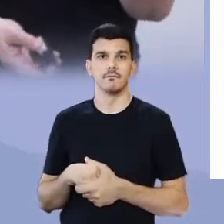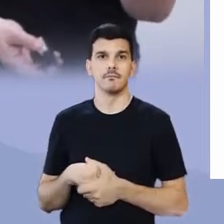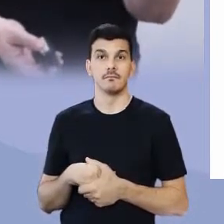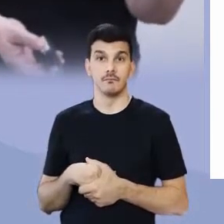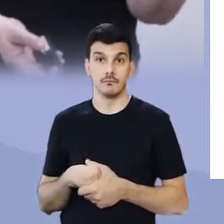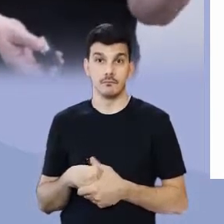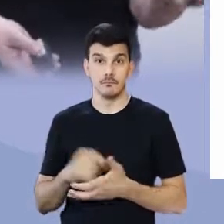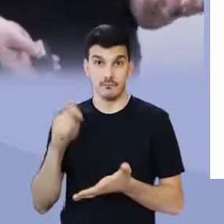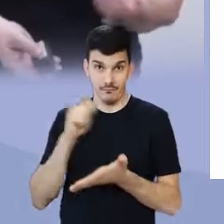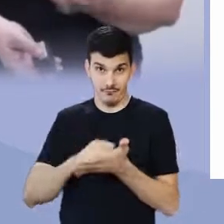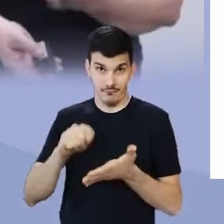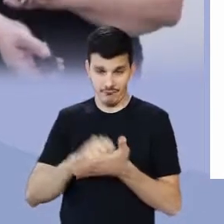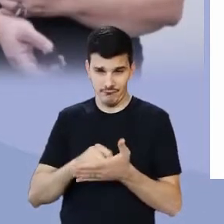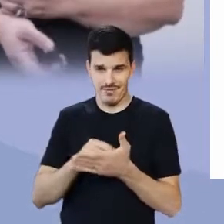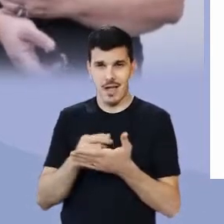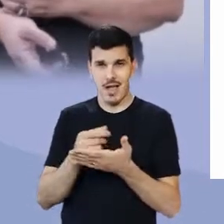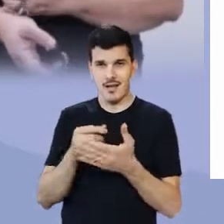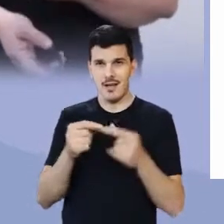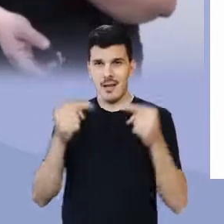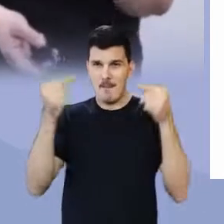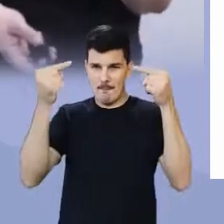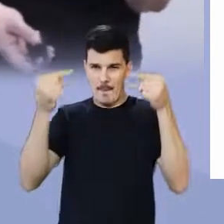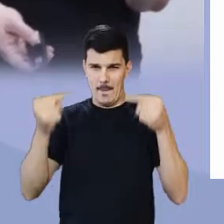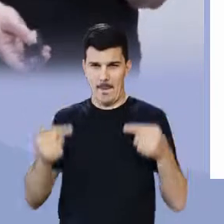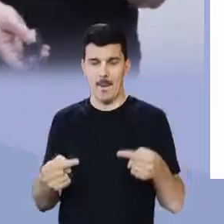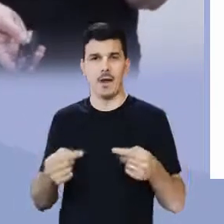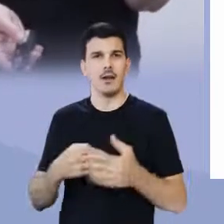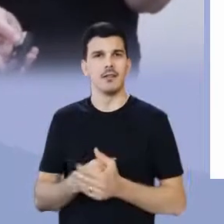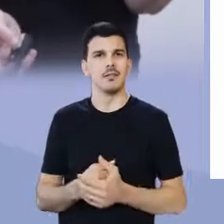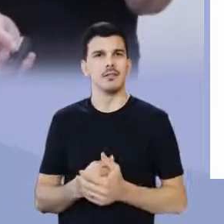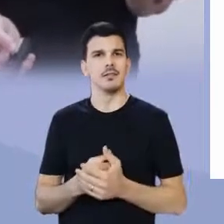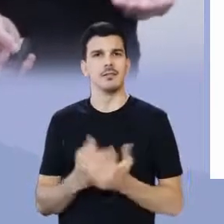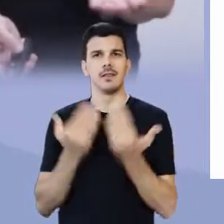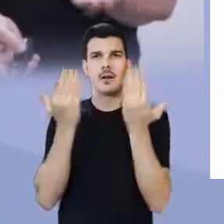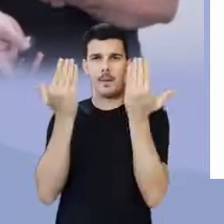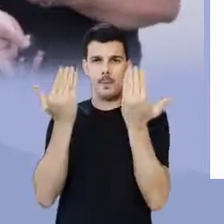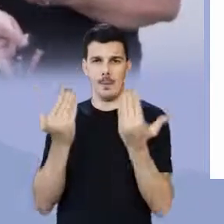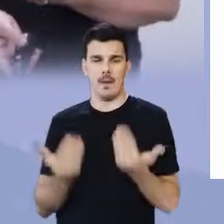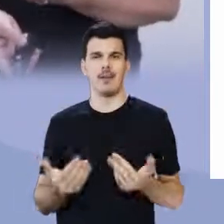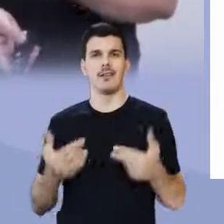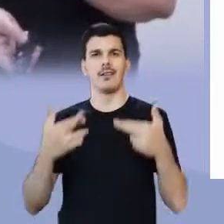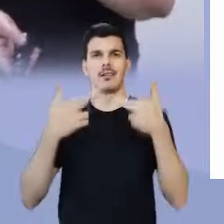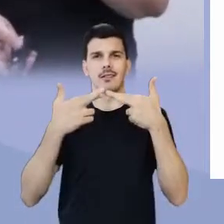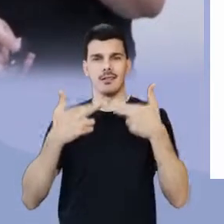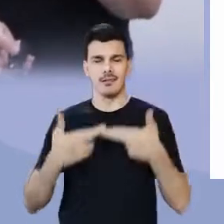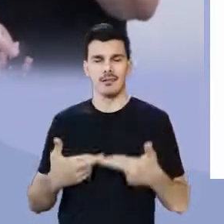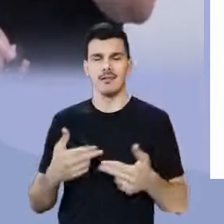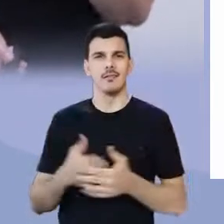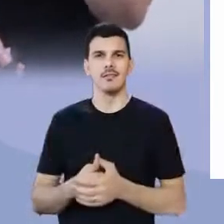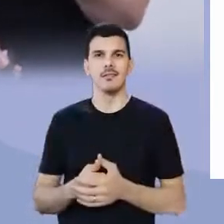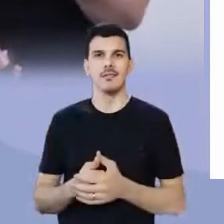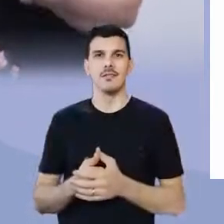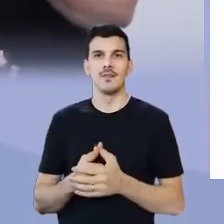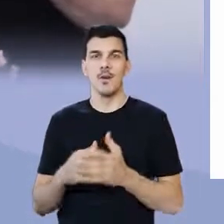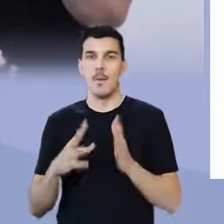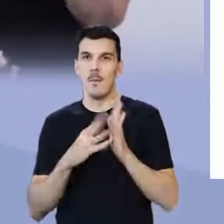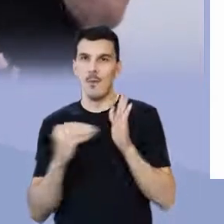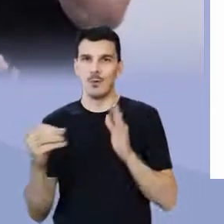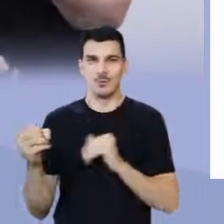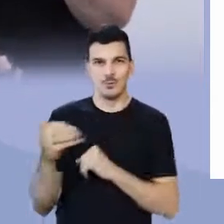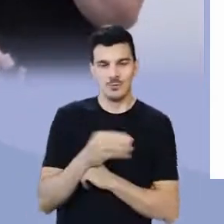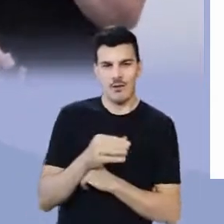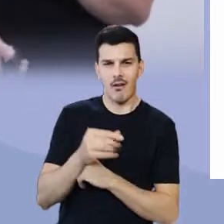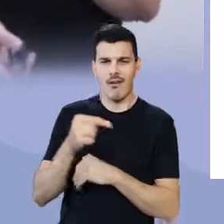poema sem métrica, sem necessidade de rima, numa modalidade